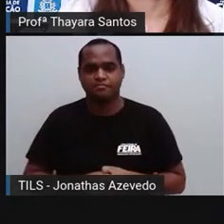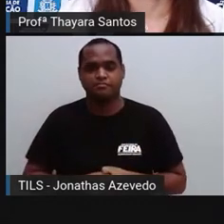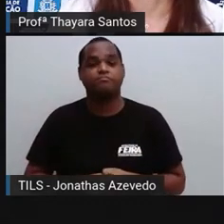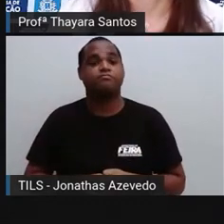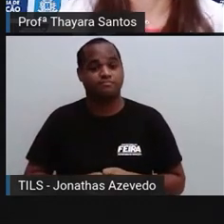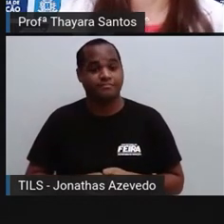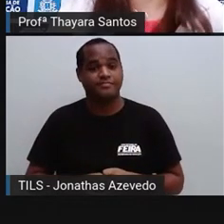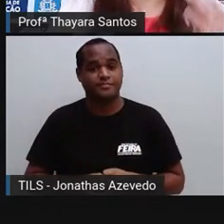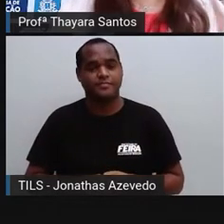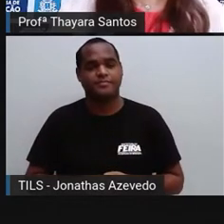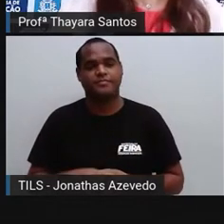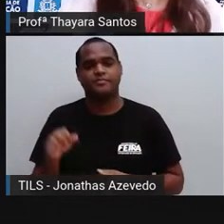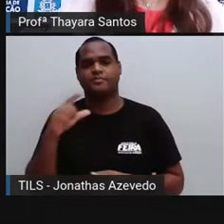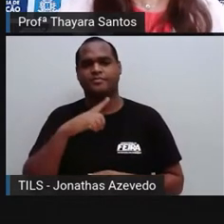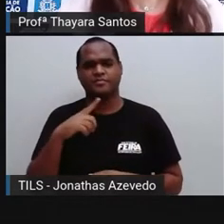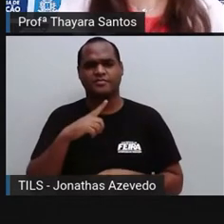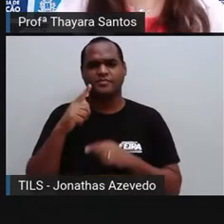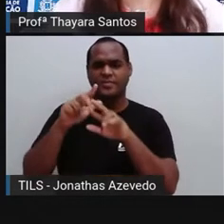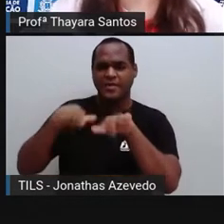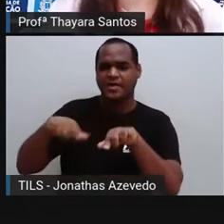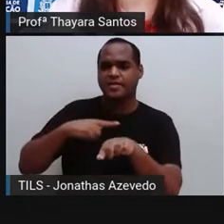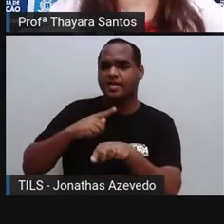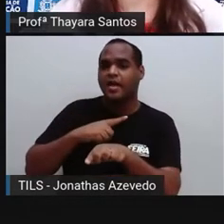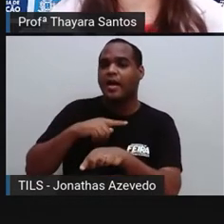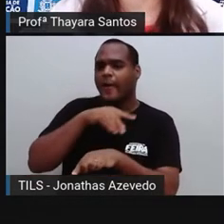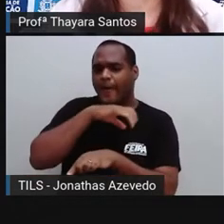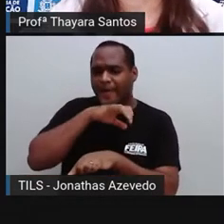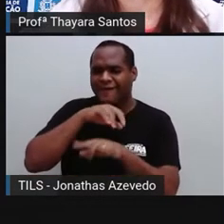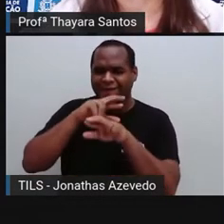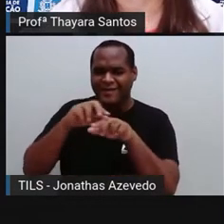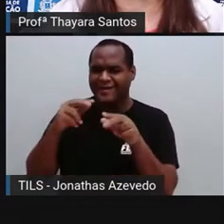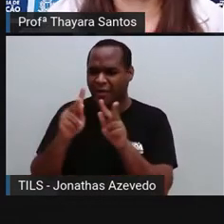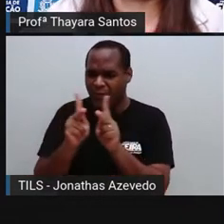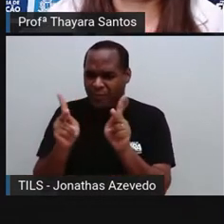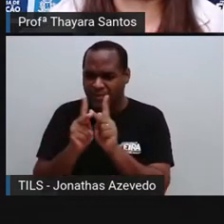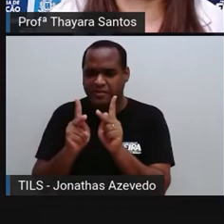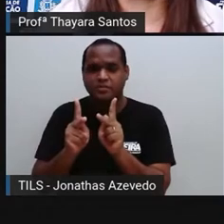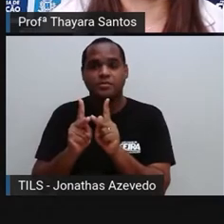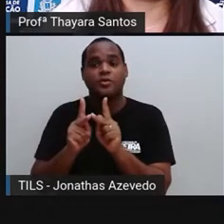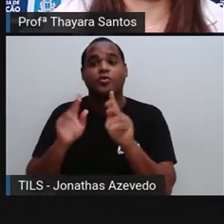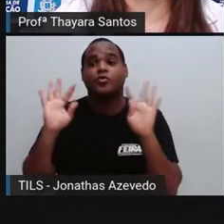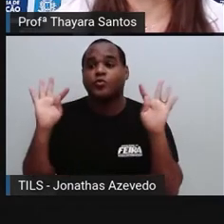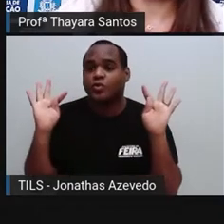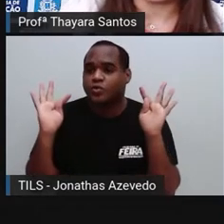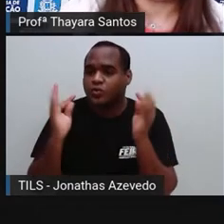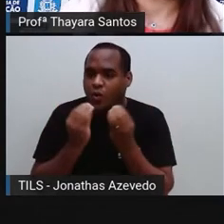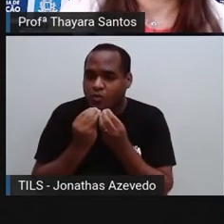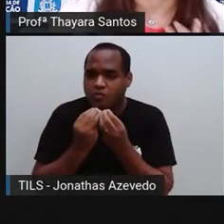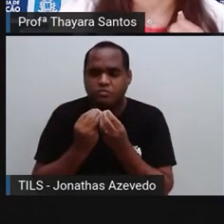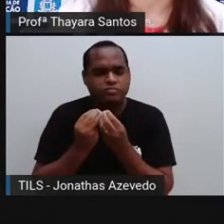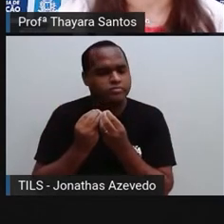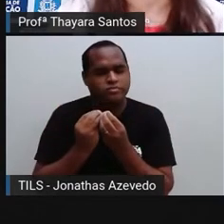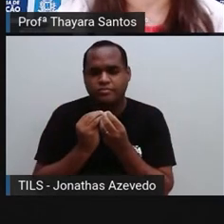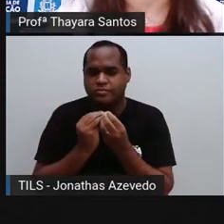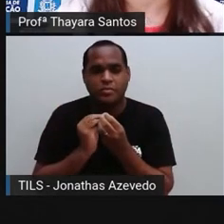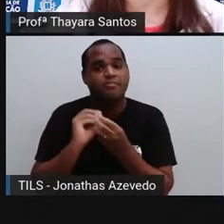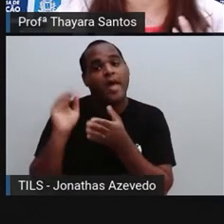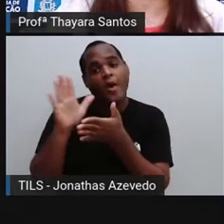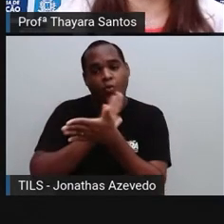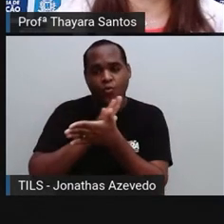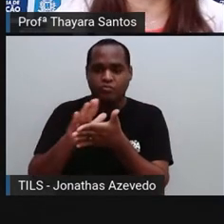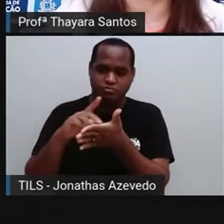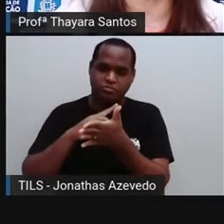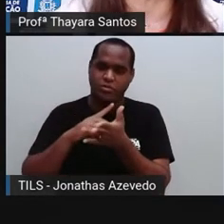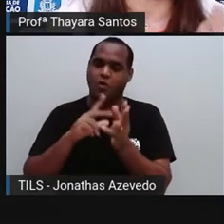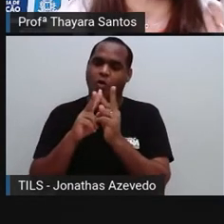E será que todos os animais possuem hormônios? Então, todos os animais não, mas existem muitos animais que